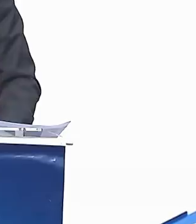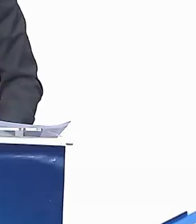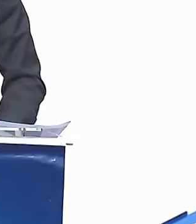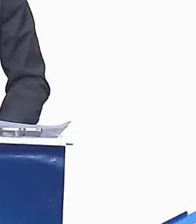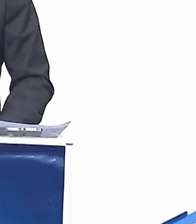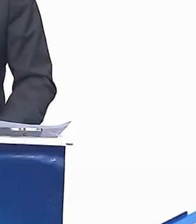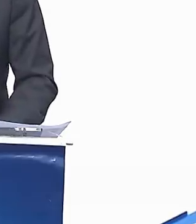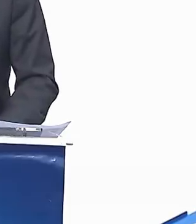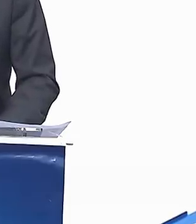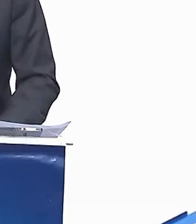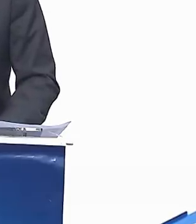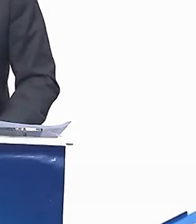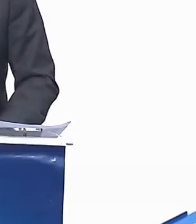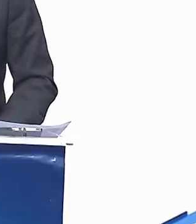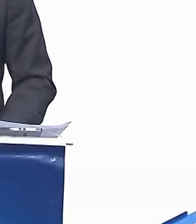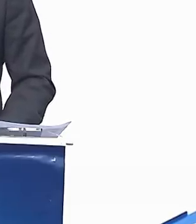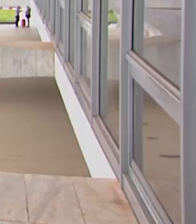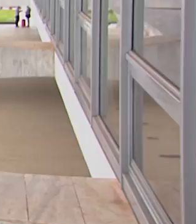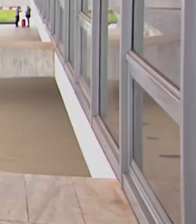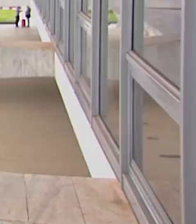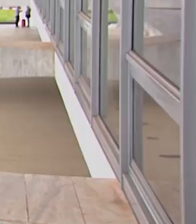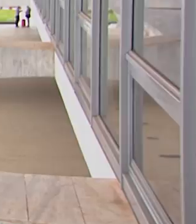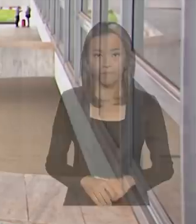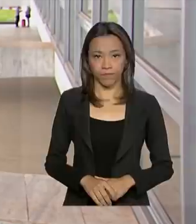moral e econômica bastante grave.